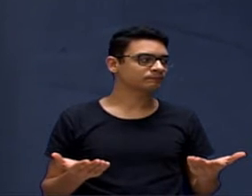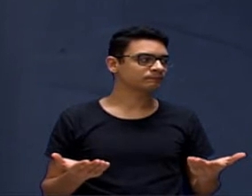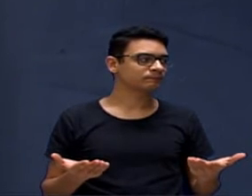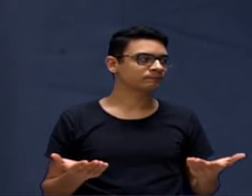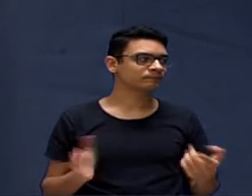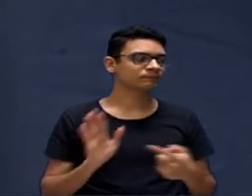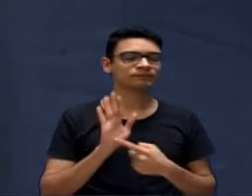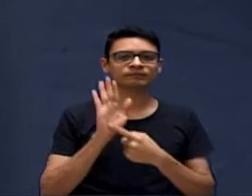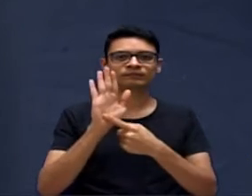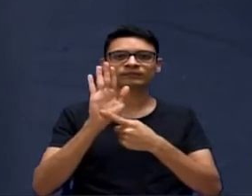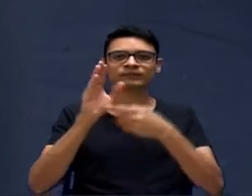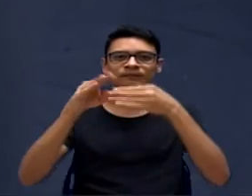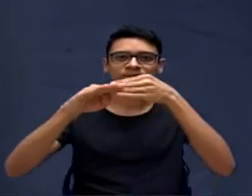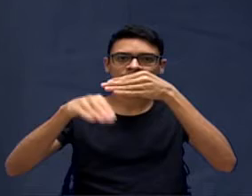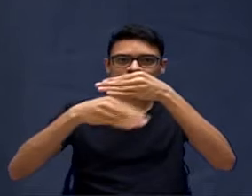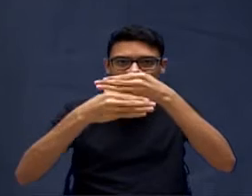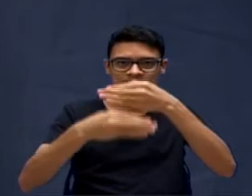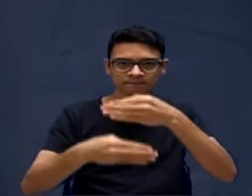Apresentando a emenda,